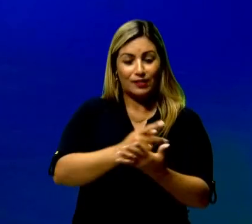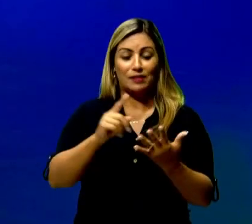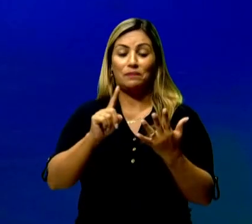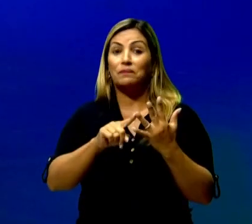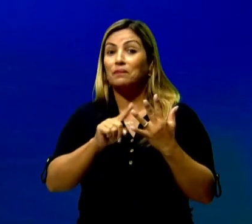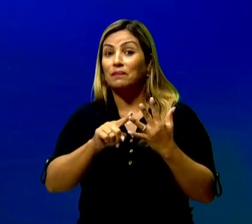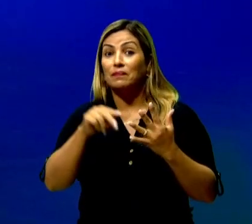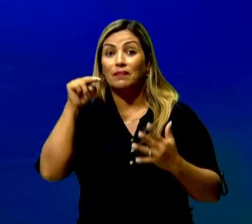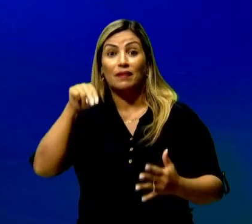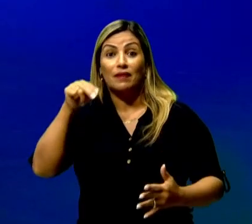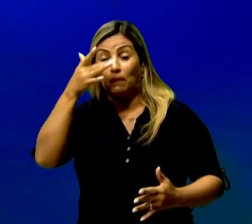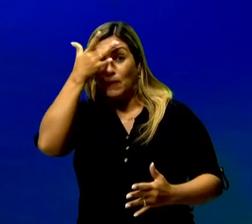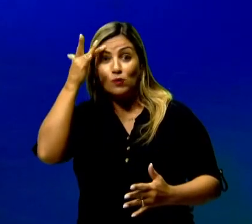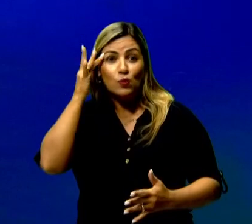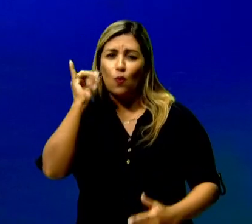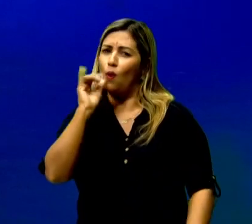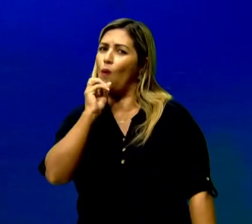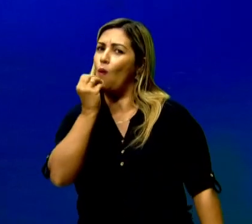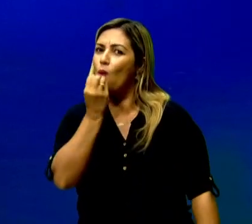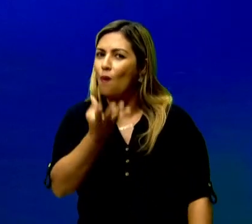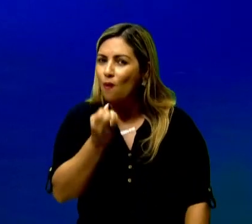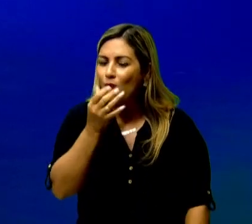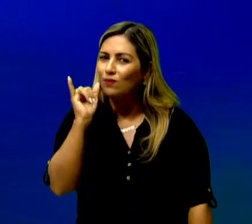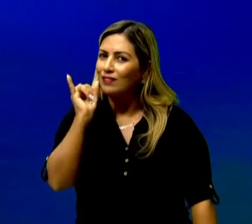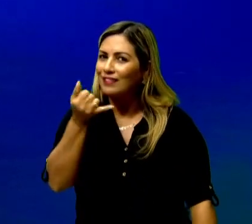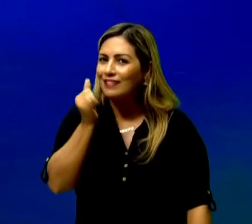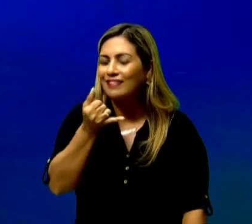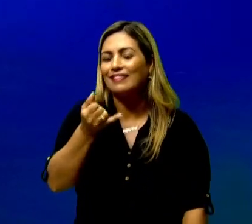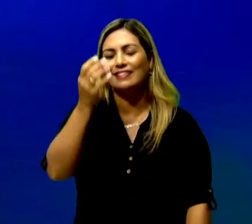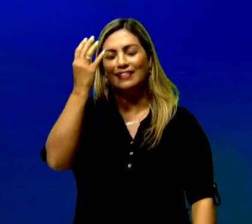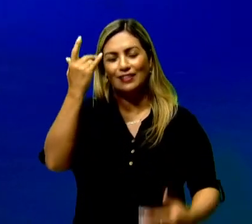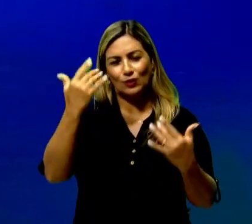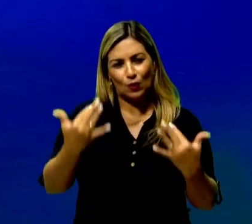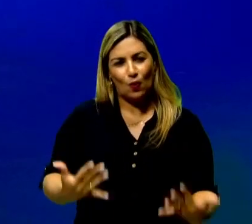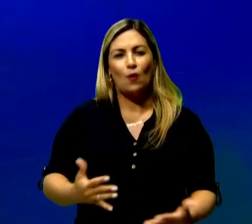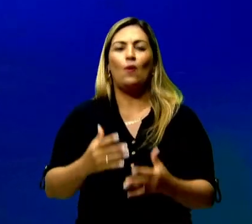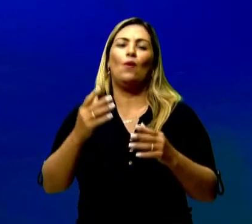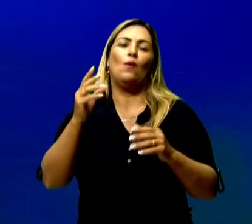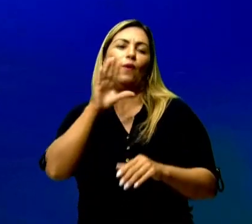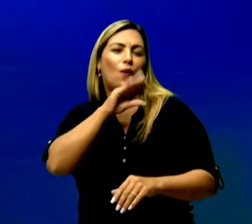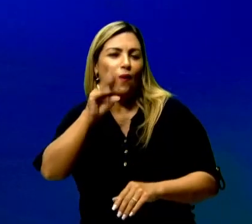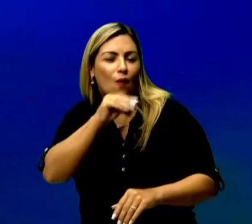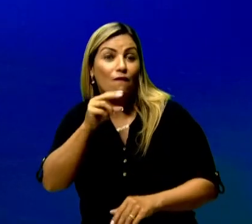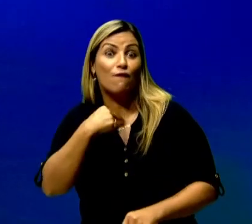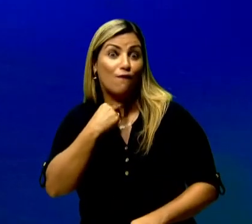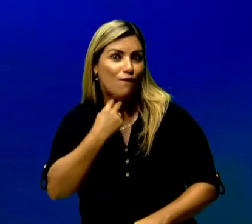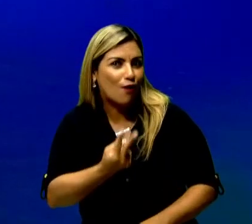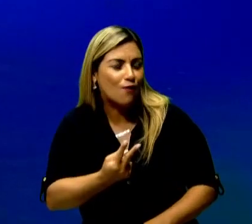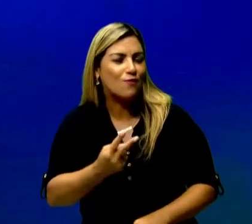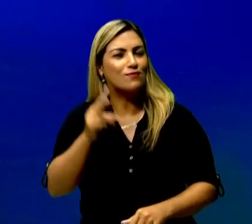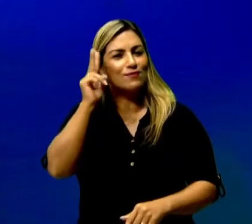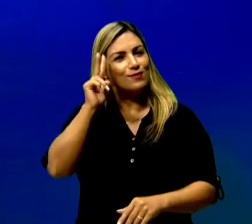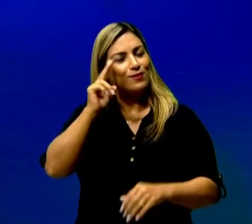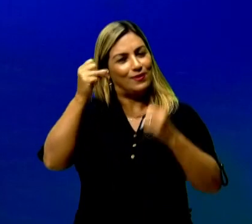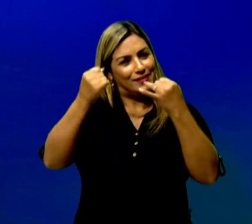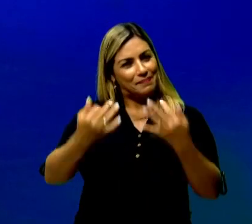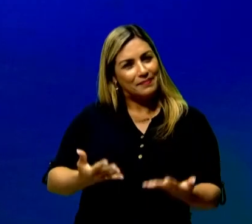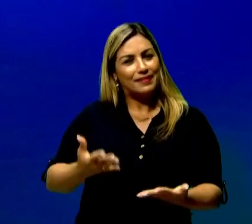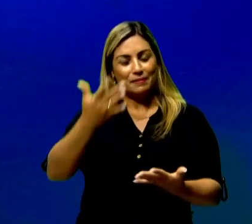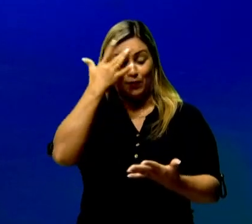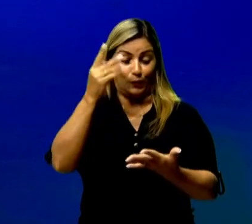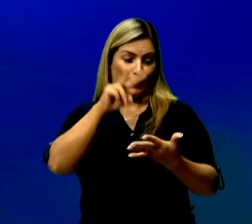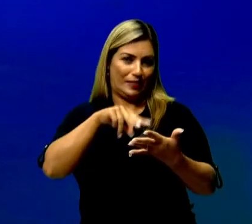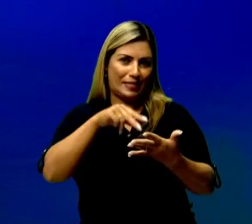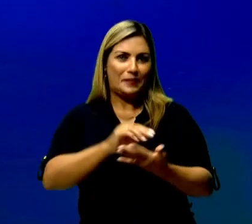temos o narrador, que é quem conta essa história, quem é a voz atuante contando a história para o leitor,